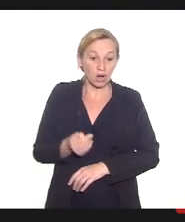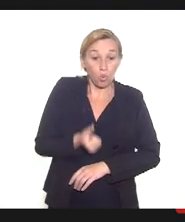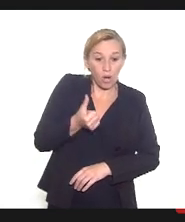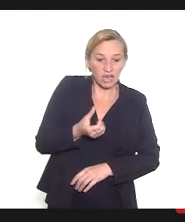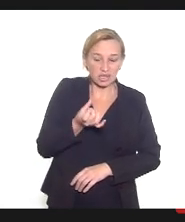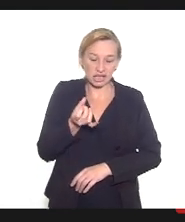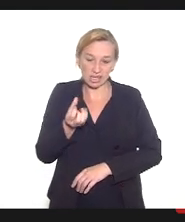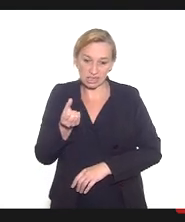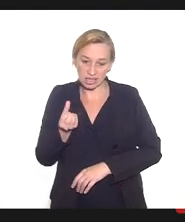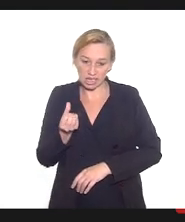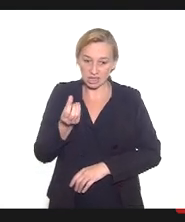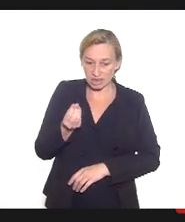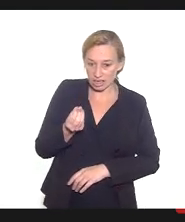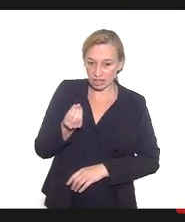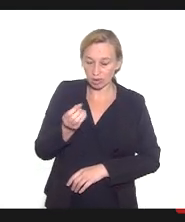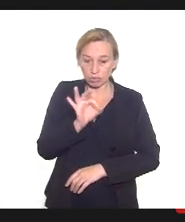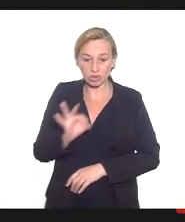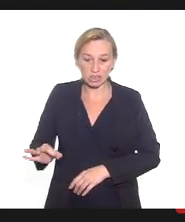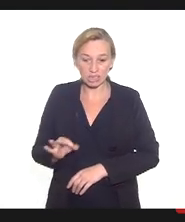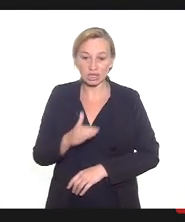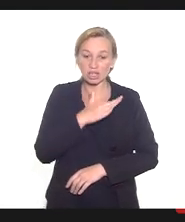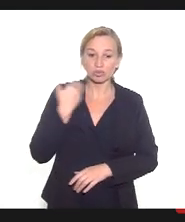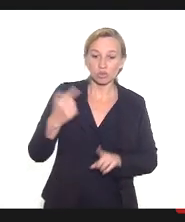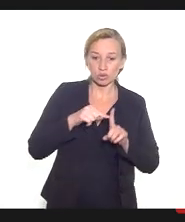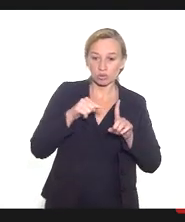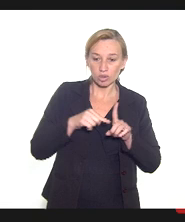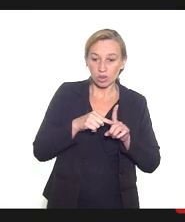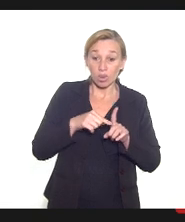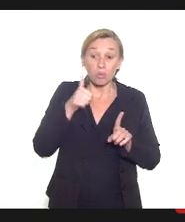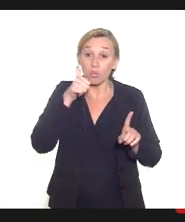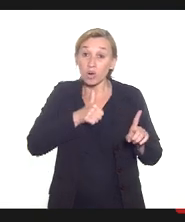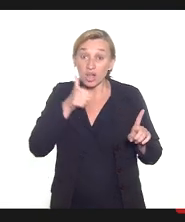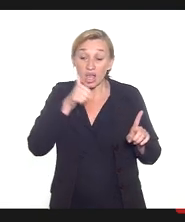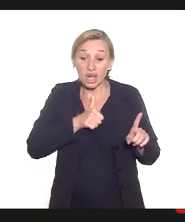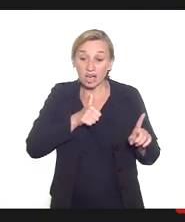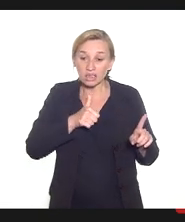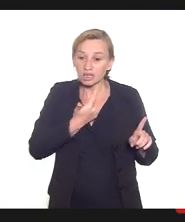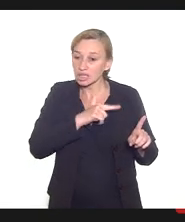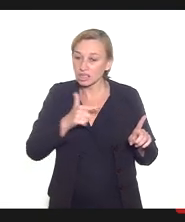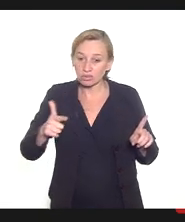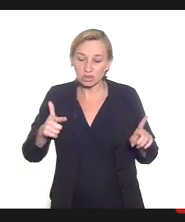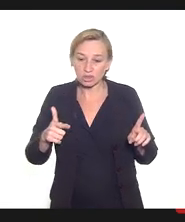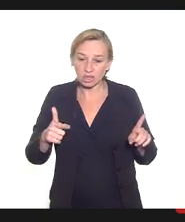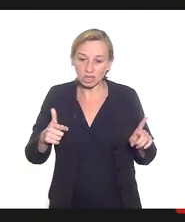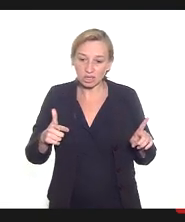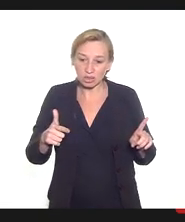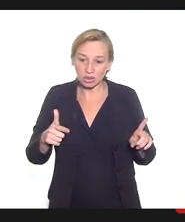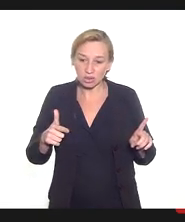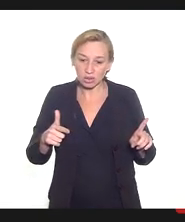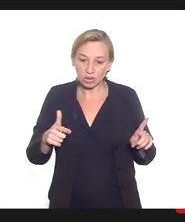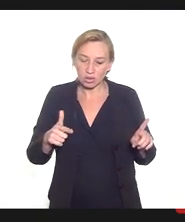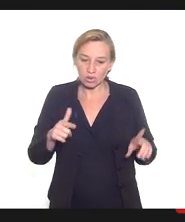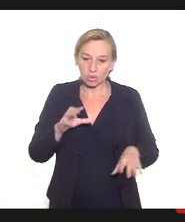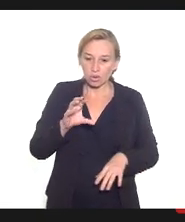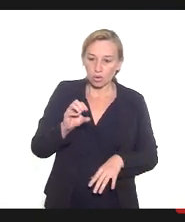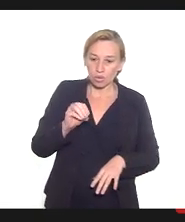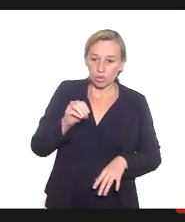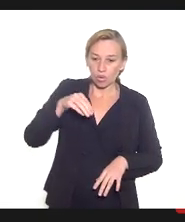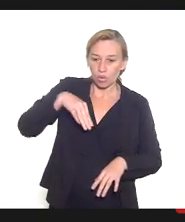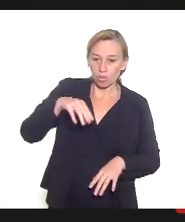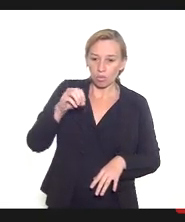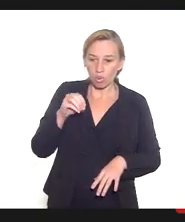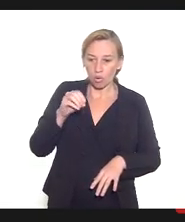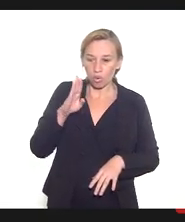das mortes maternas ocorreram em mulheres que não tinham comorbidades. Então, a gente não pode atribuir essa morte e as